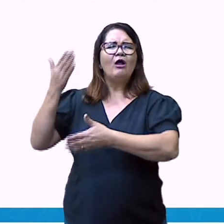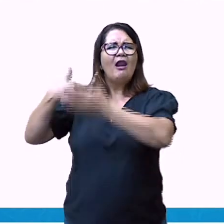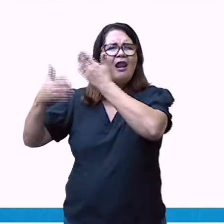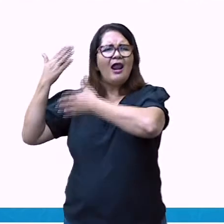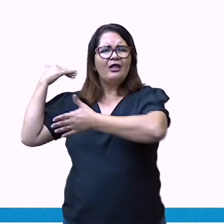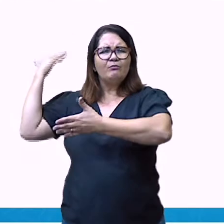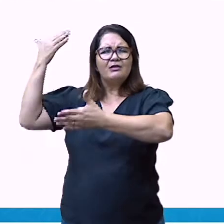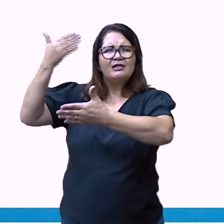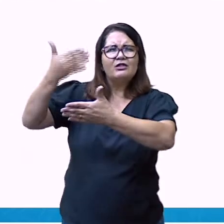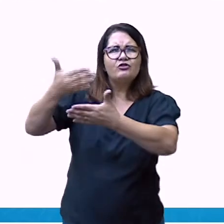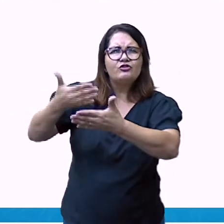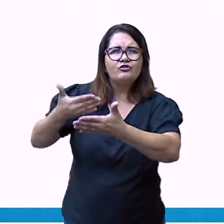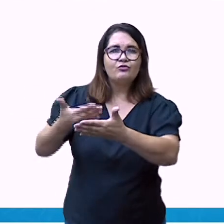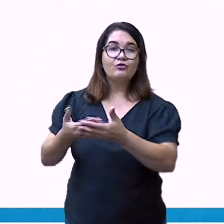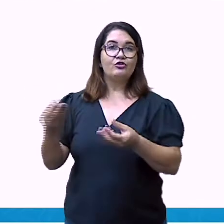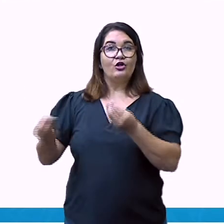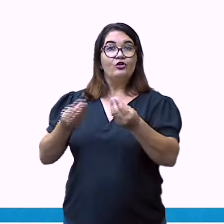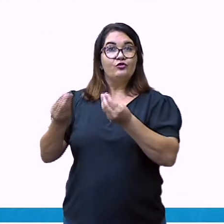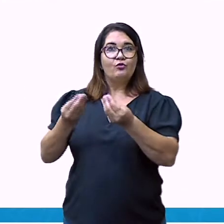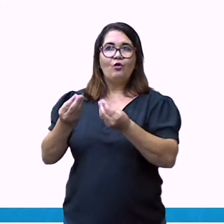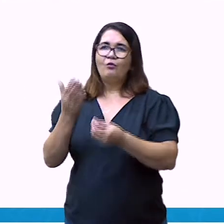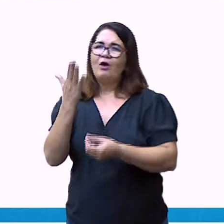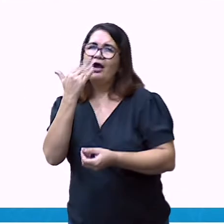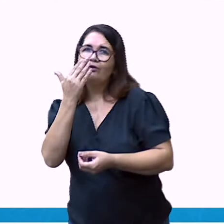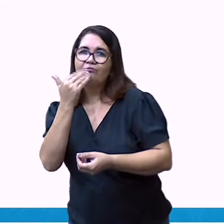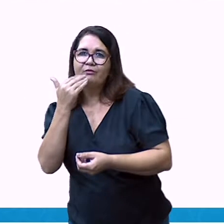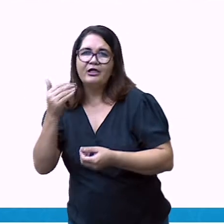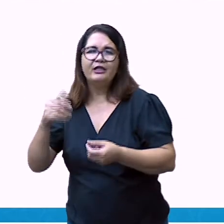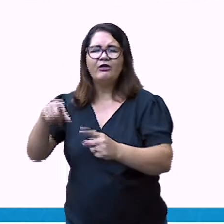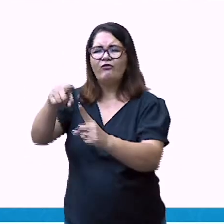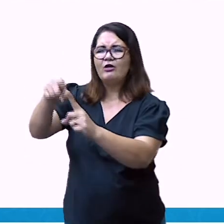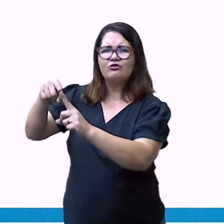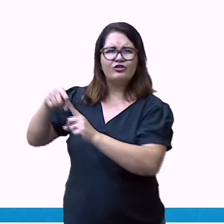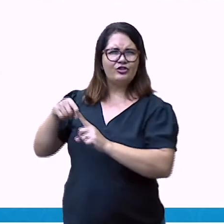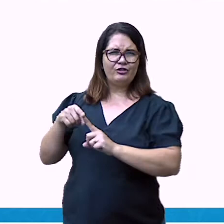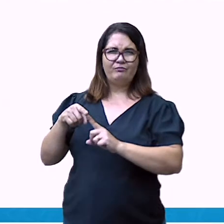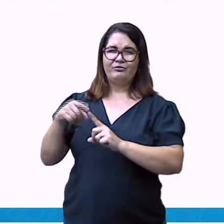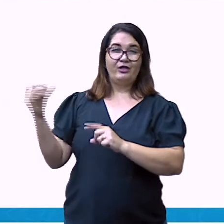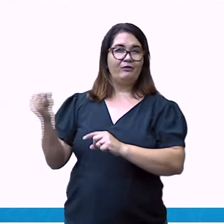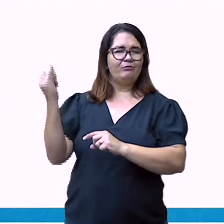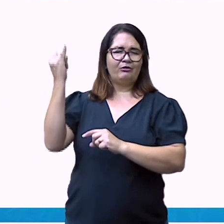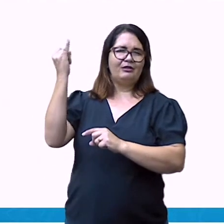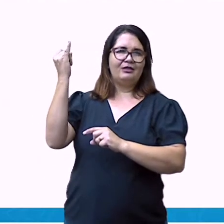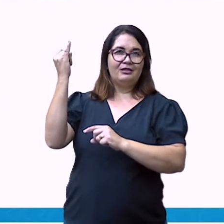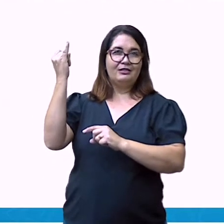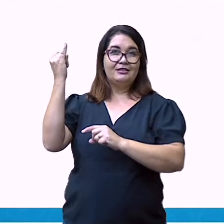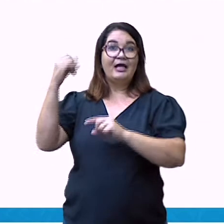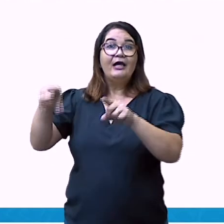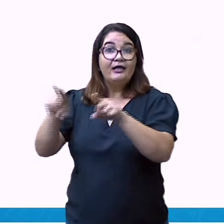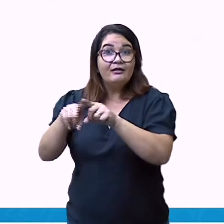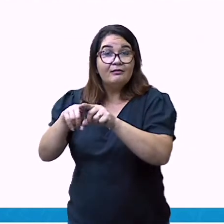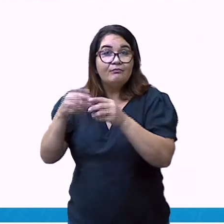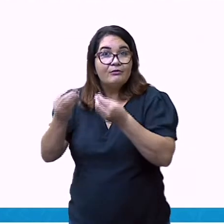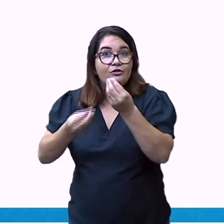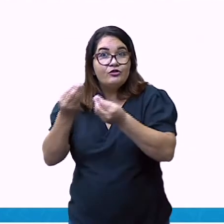atual Brasil. A cidade é uma das mais antigas do continente americano e é uma das primeiras cidades